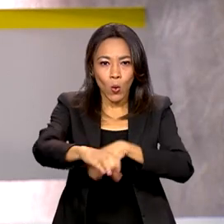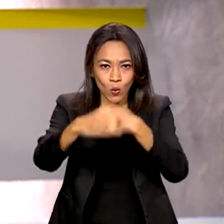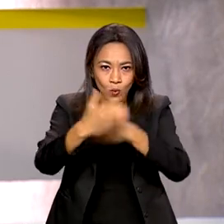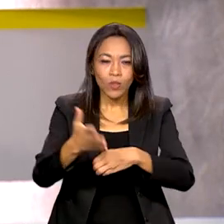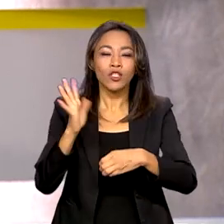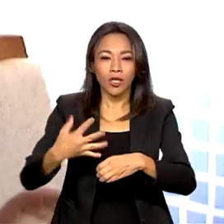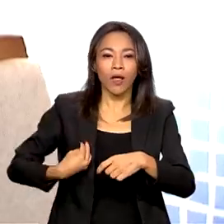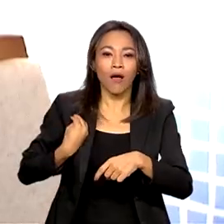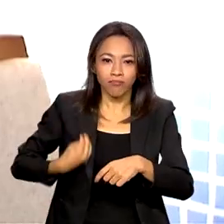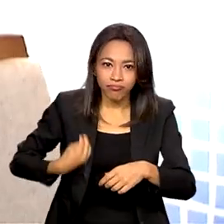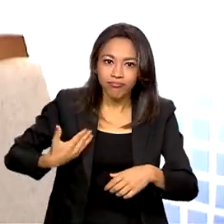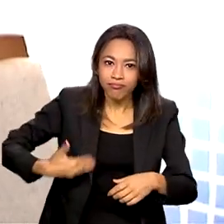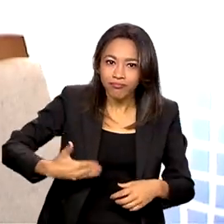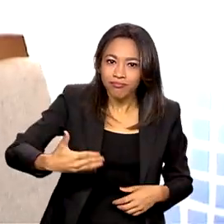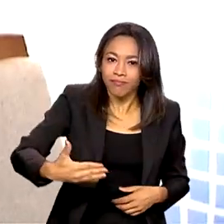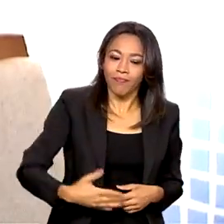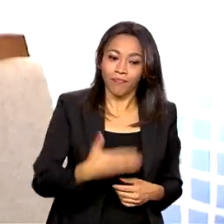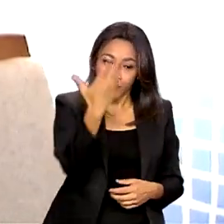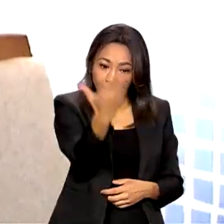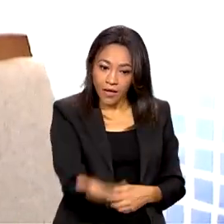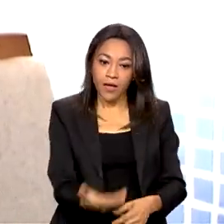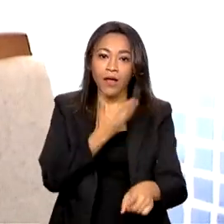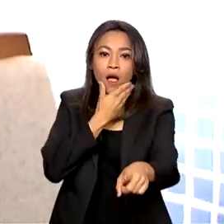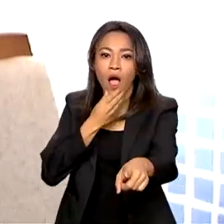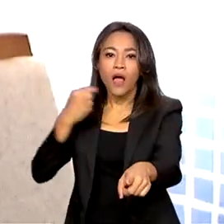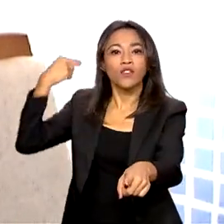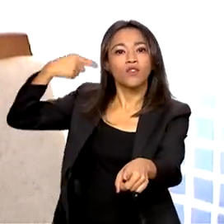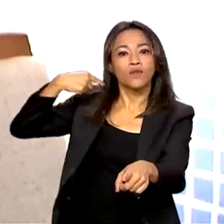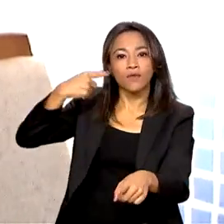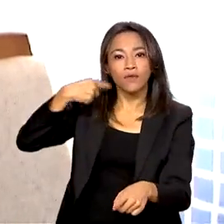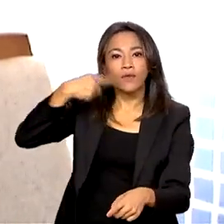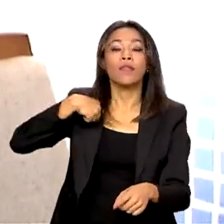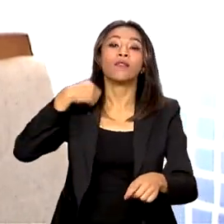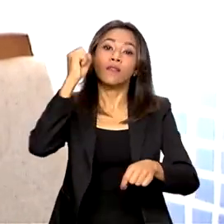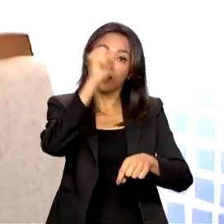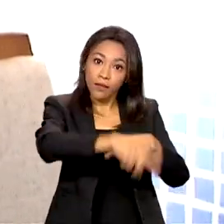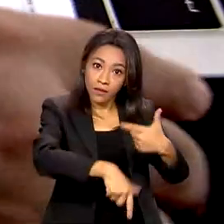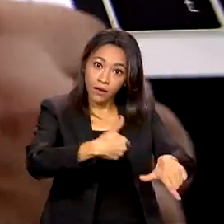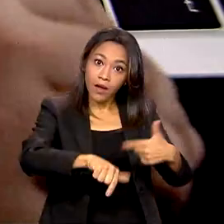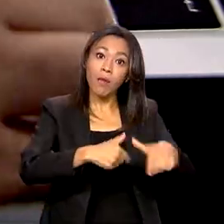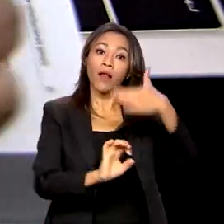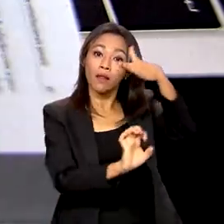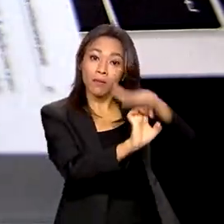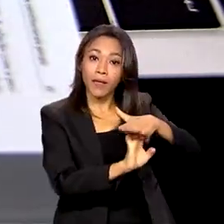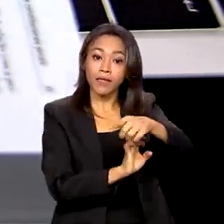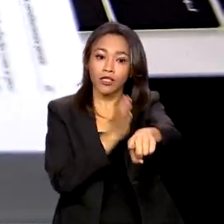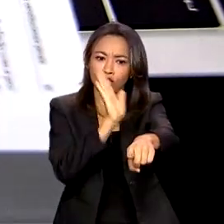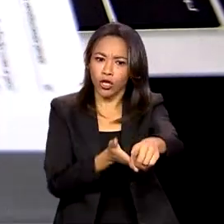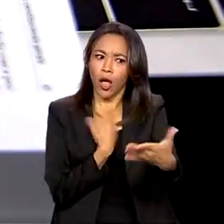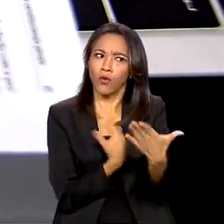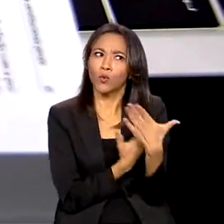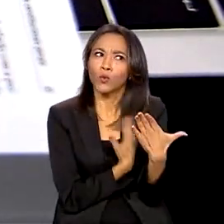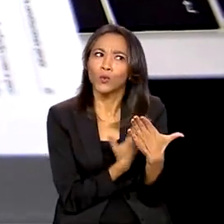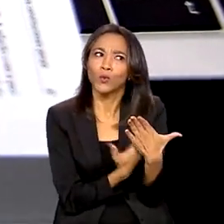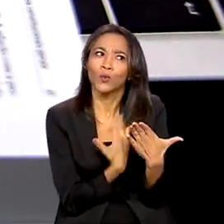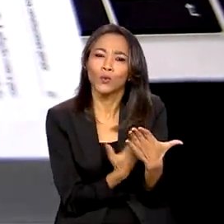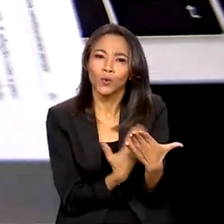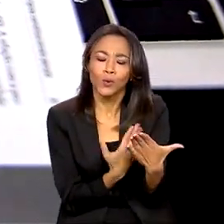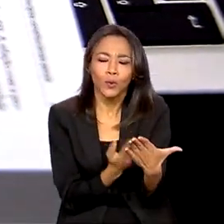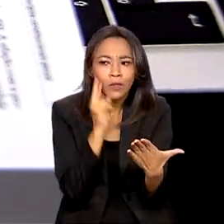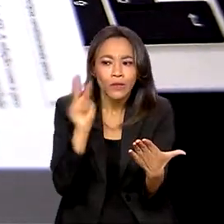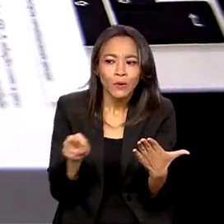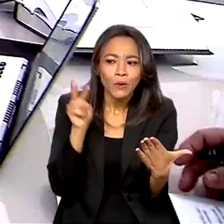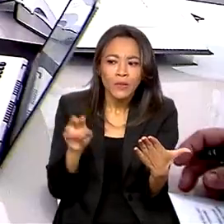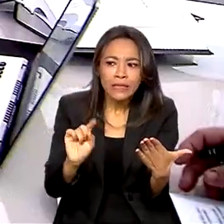andamento. Este advogado trabalha na iniciativa privada e já estuda de olho em uma